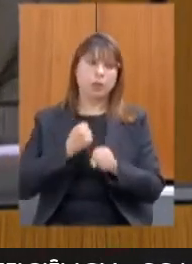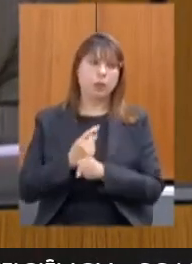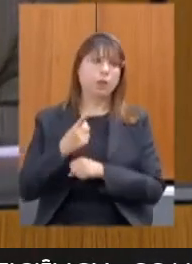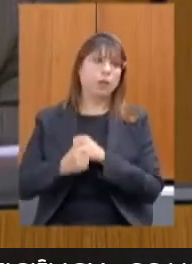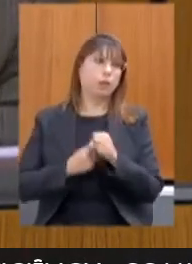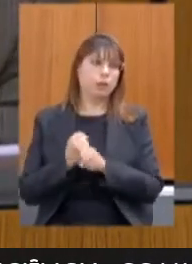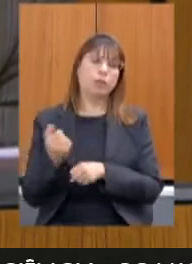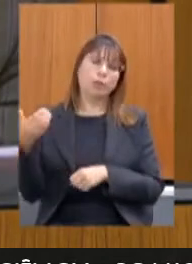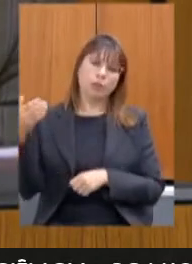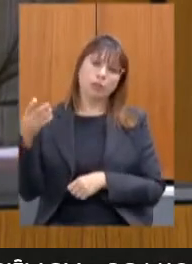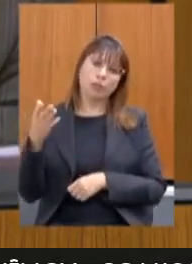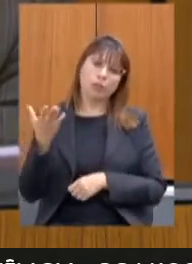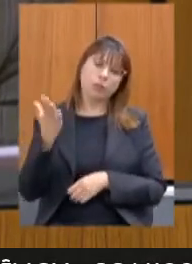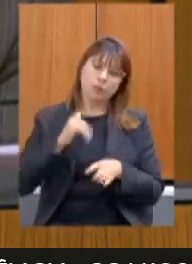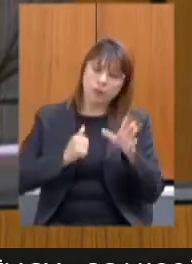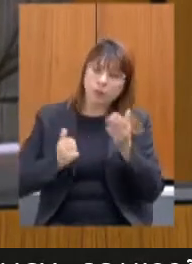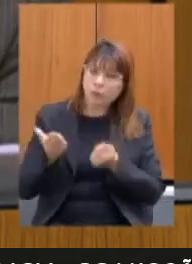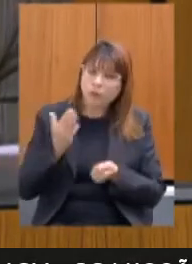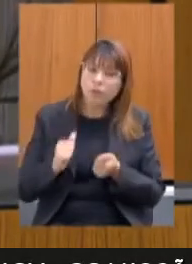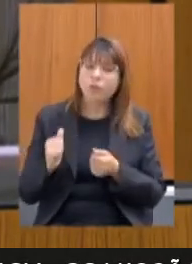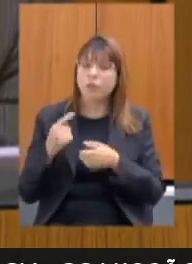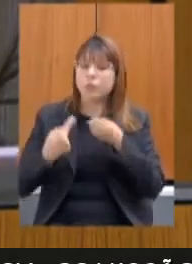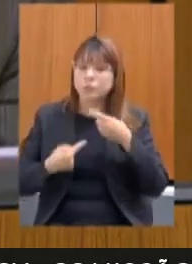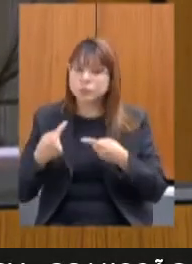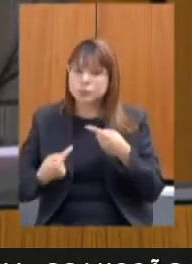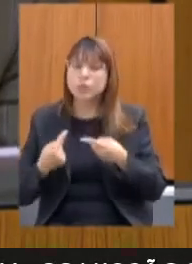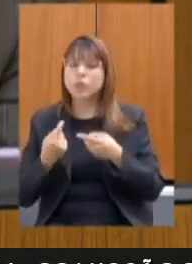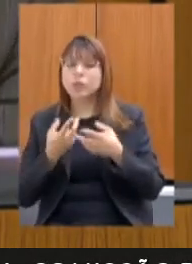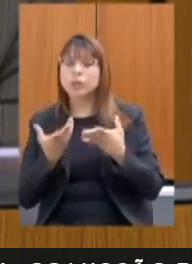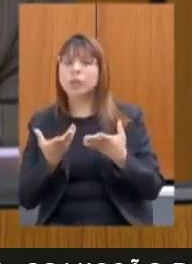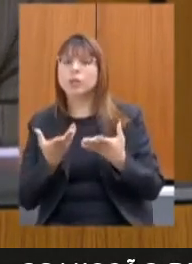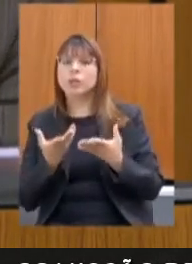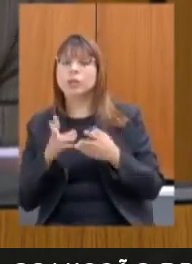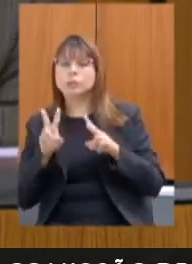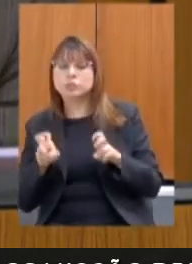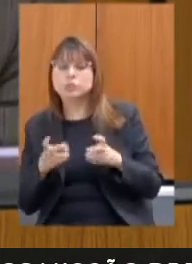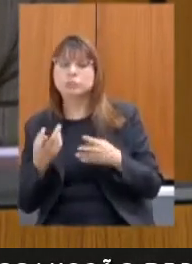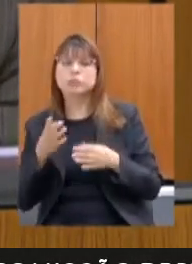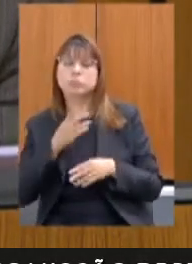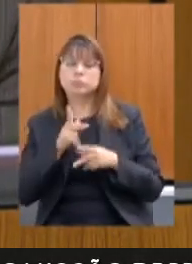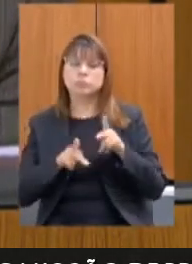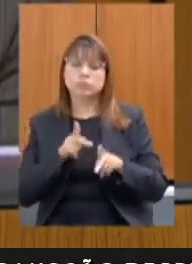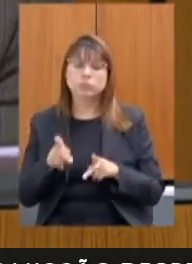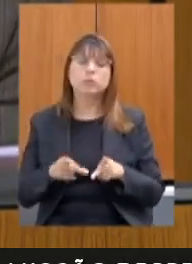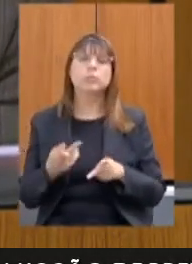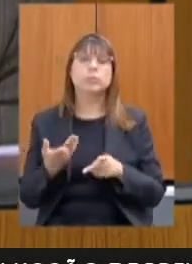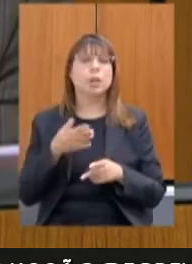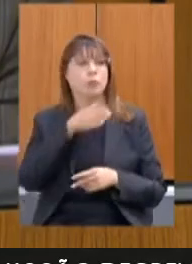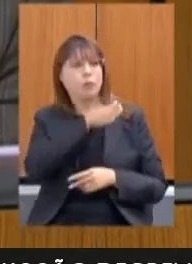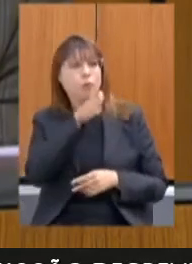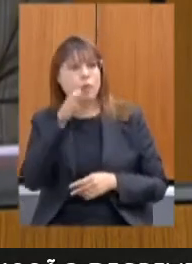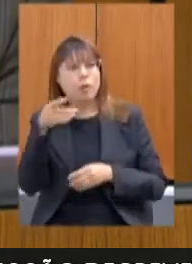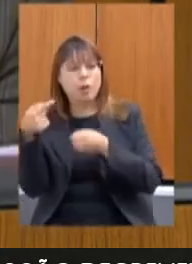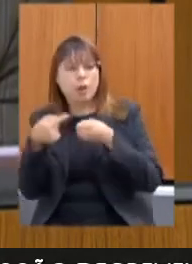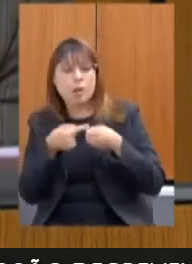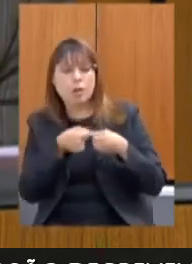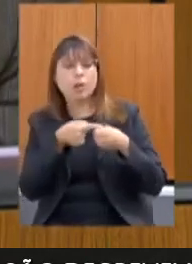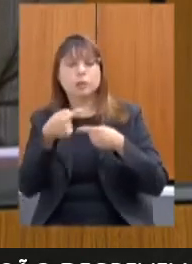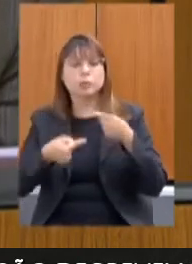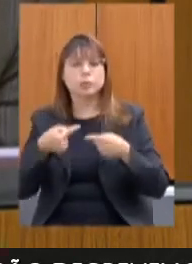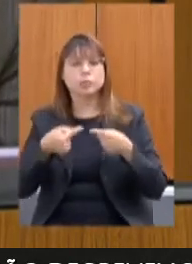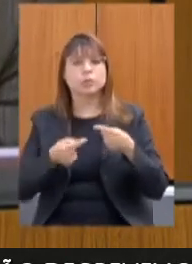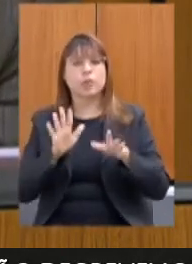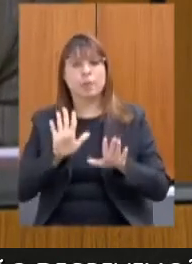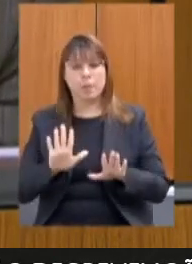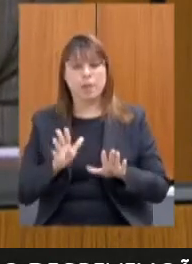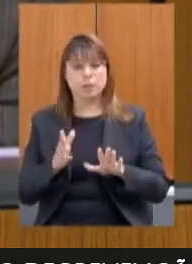vir aqui discutir as emendas populares nós vamos todos os anos no interior discutir emendas populares e é dar com a